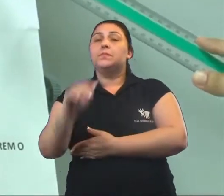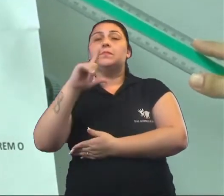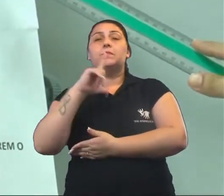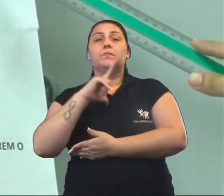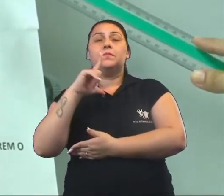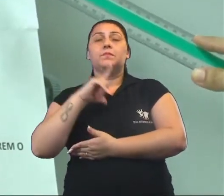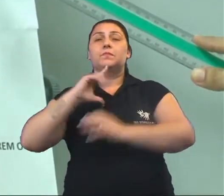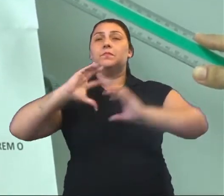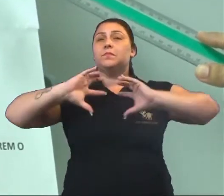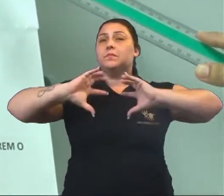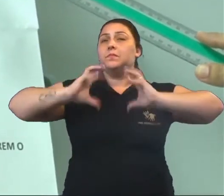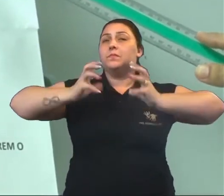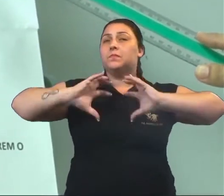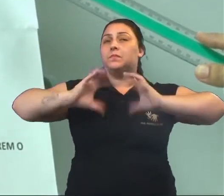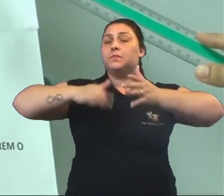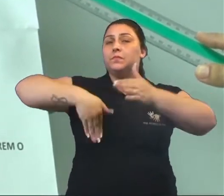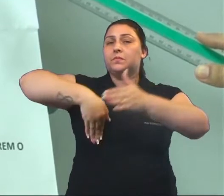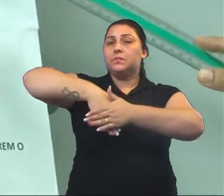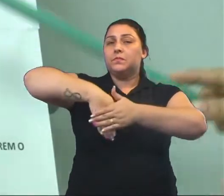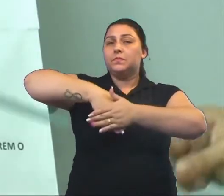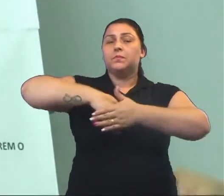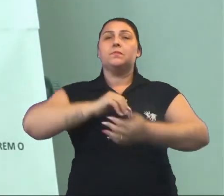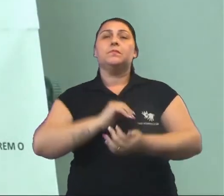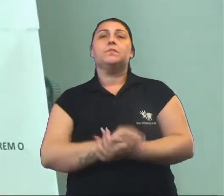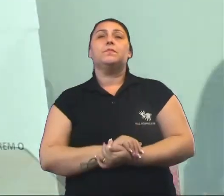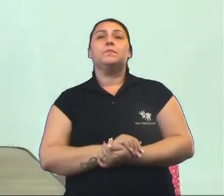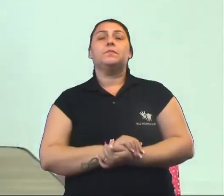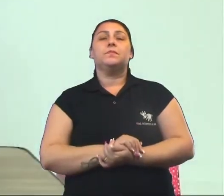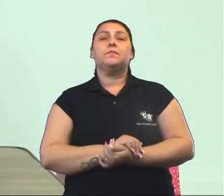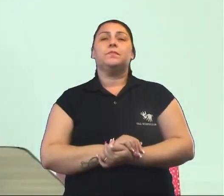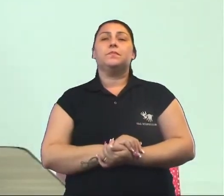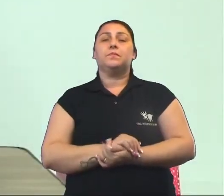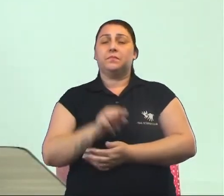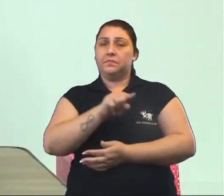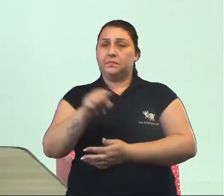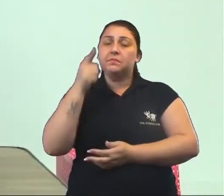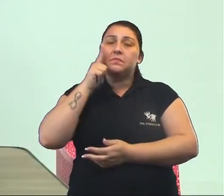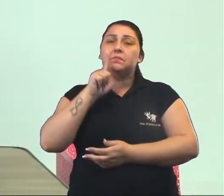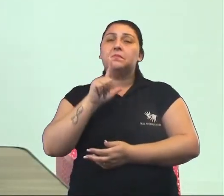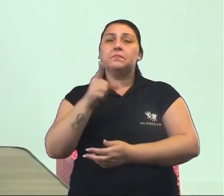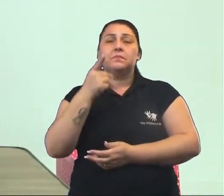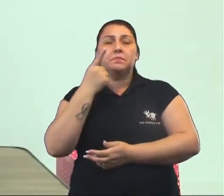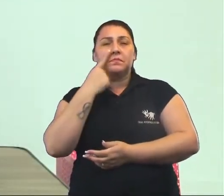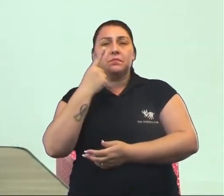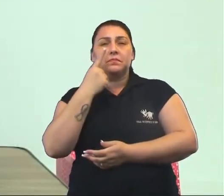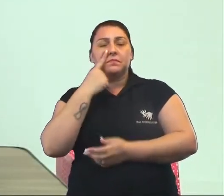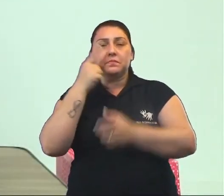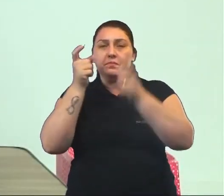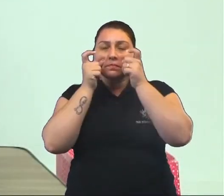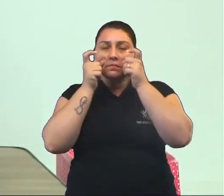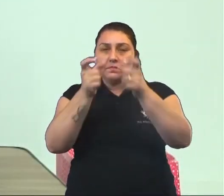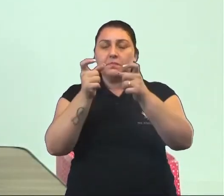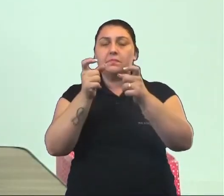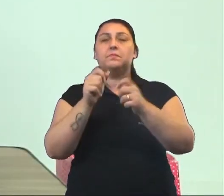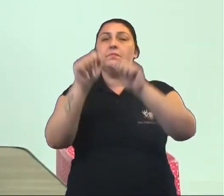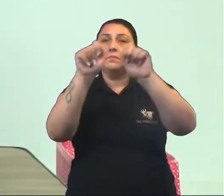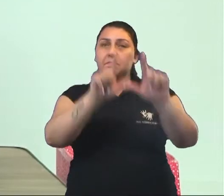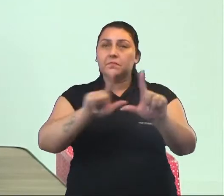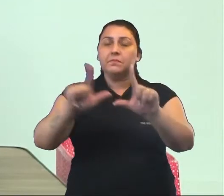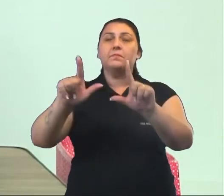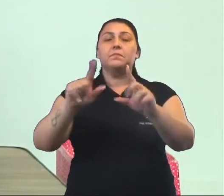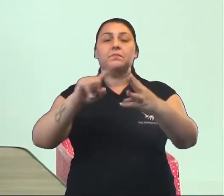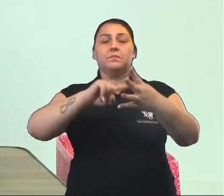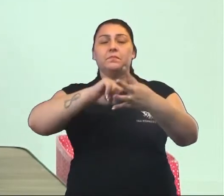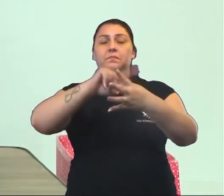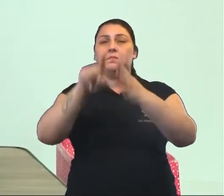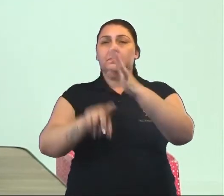temos uma bola de futebol. E aí, turminha? Vocês conseguiram observar atentamente na telinha de vocês esses